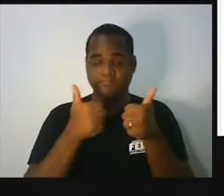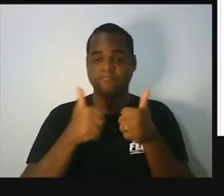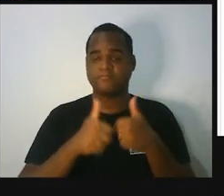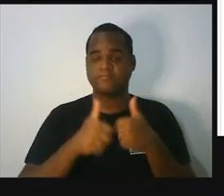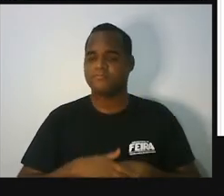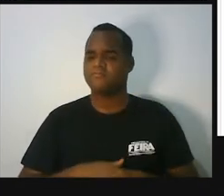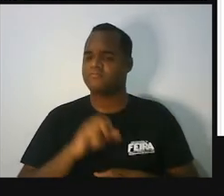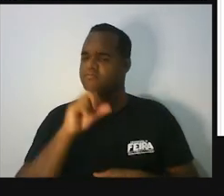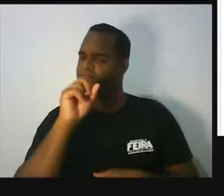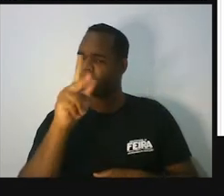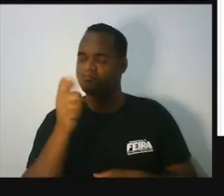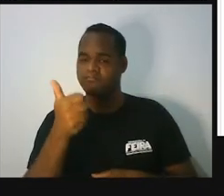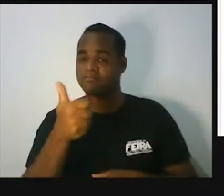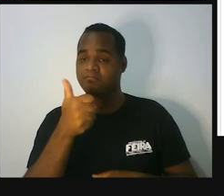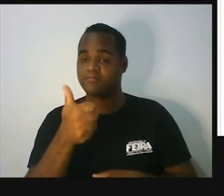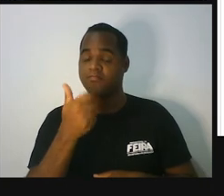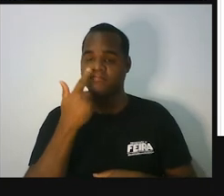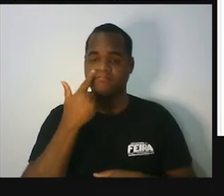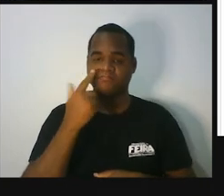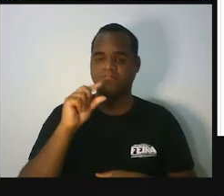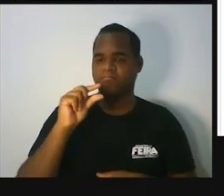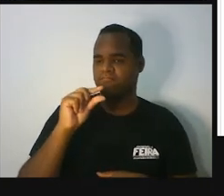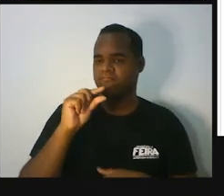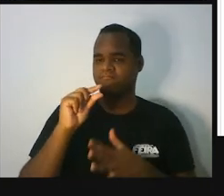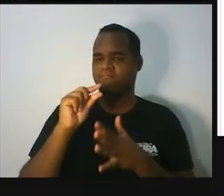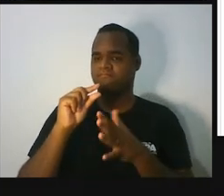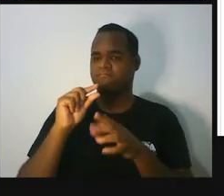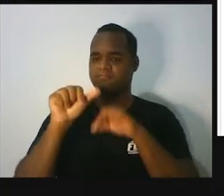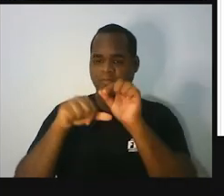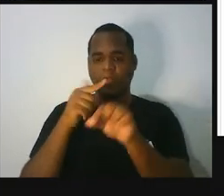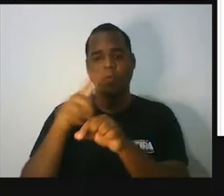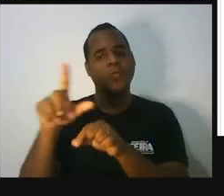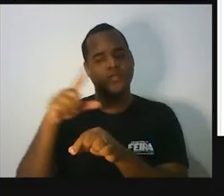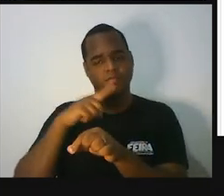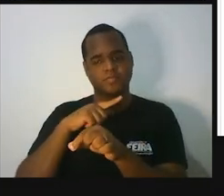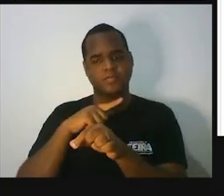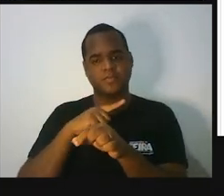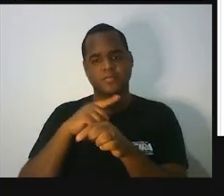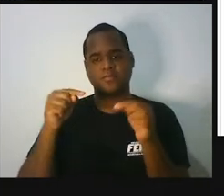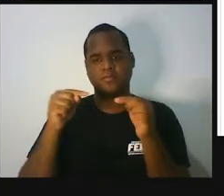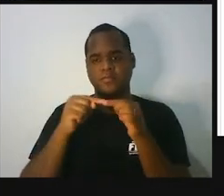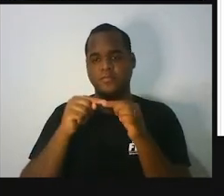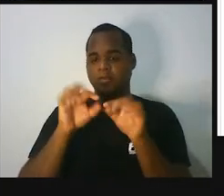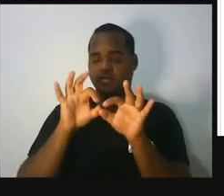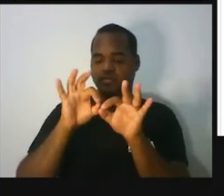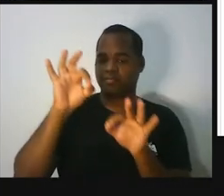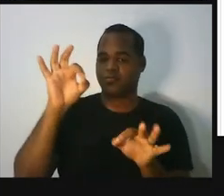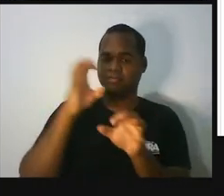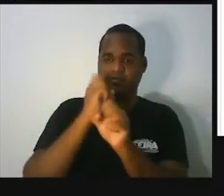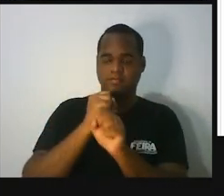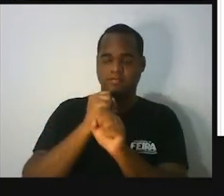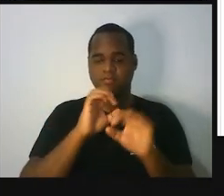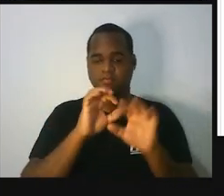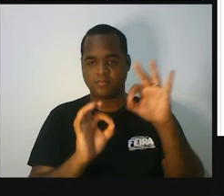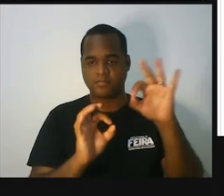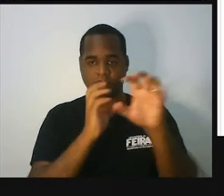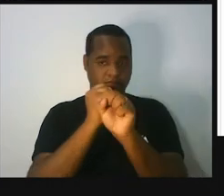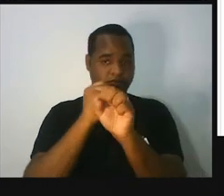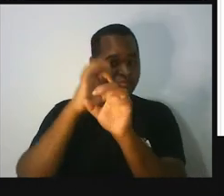Eu vou fazer um pequeno ajuste nessas medidas. Tudo bem?